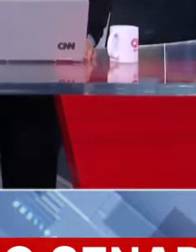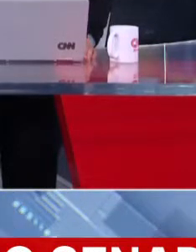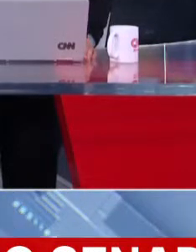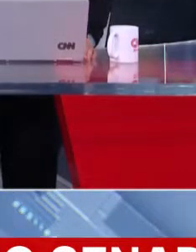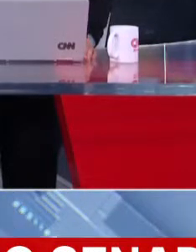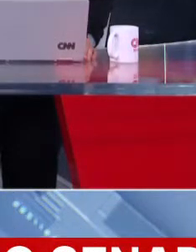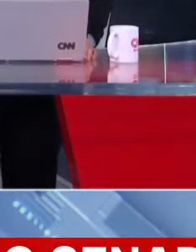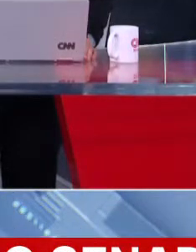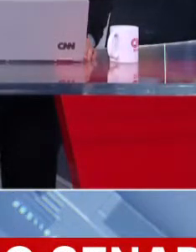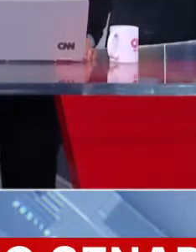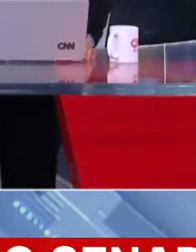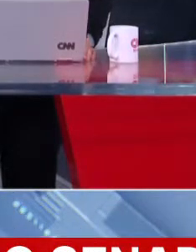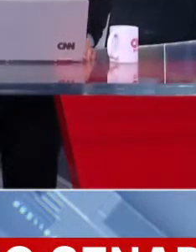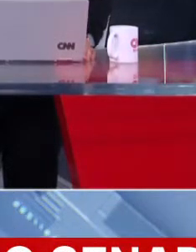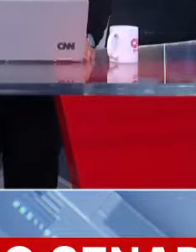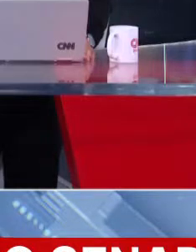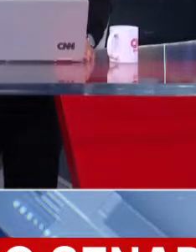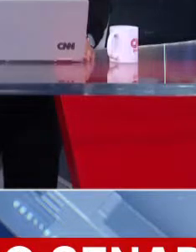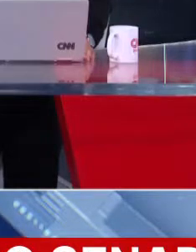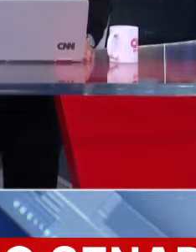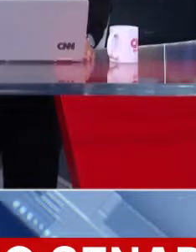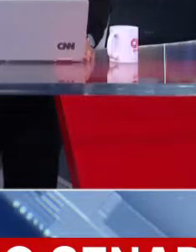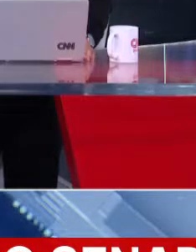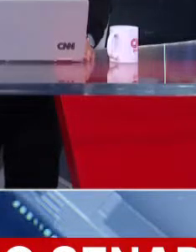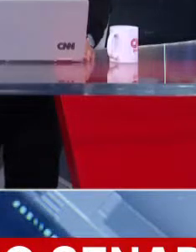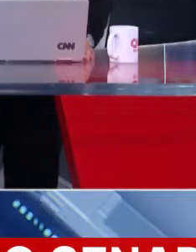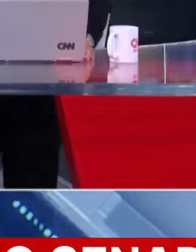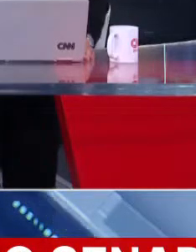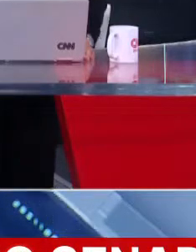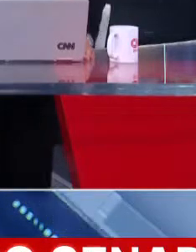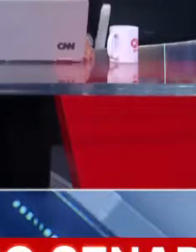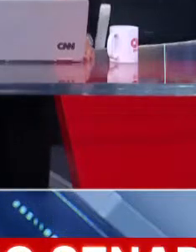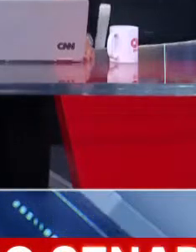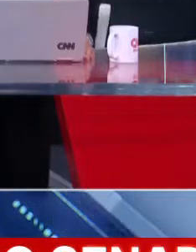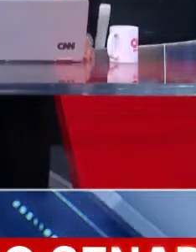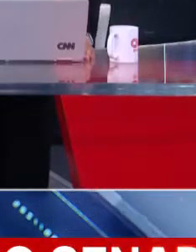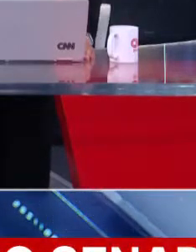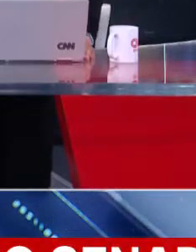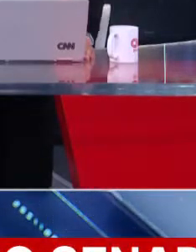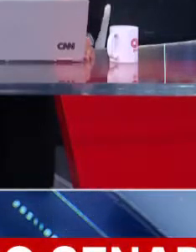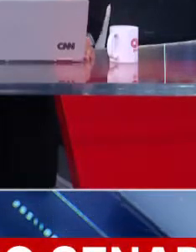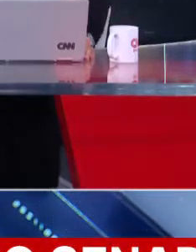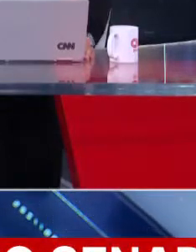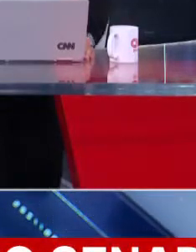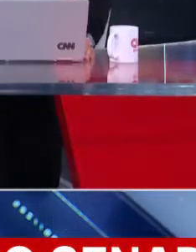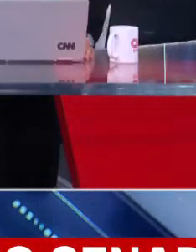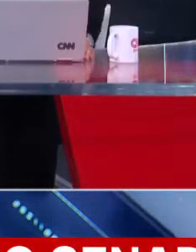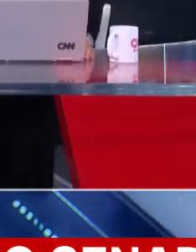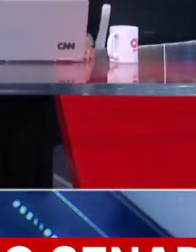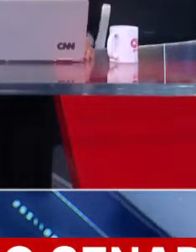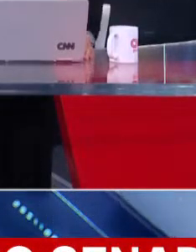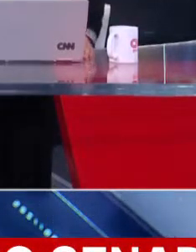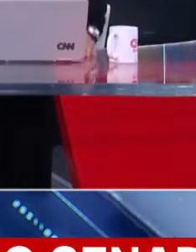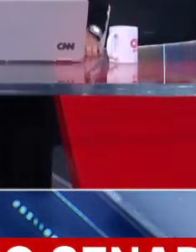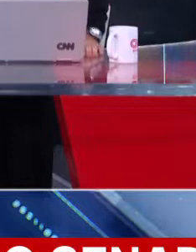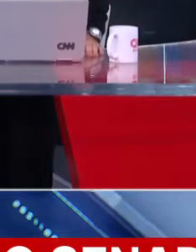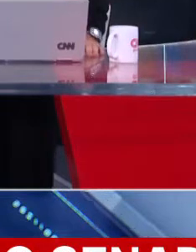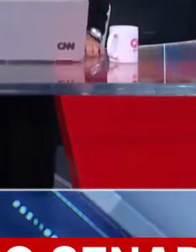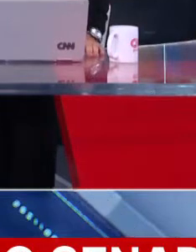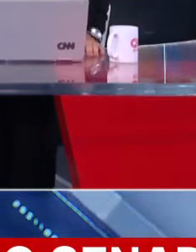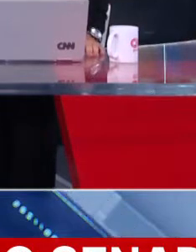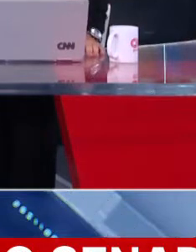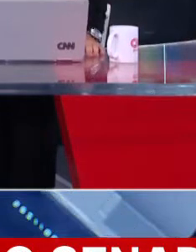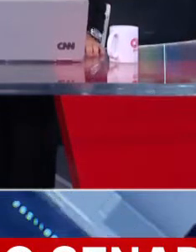Boa tarde. Senador, como o senhor avalia as críticas que vêm sendo feitas à aprovação